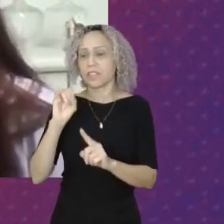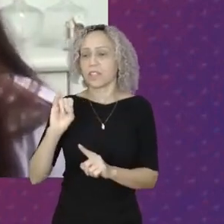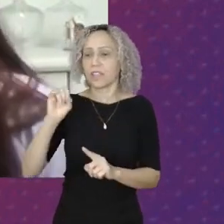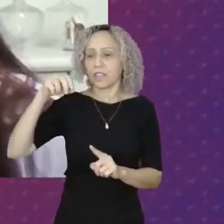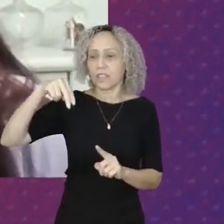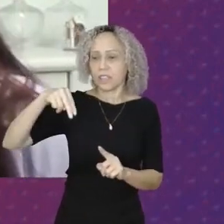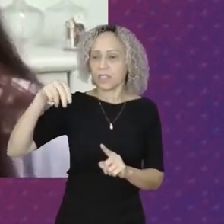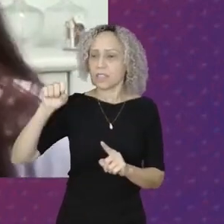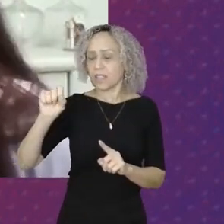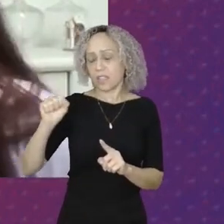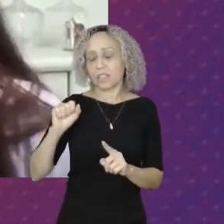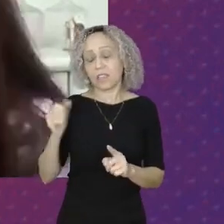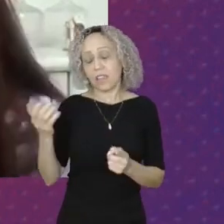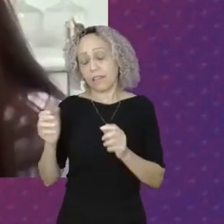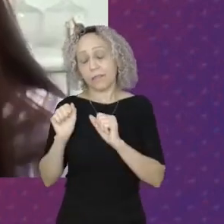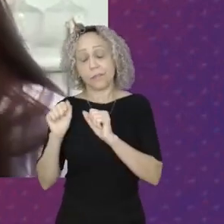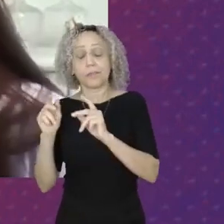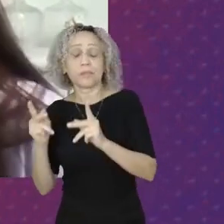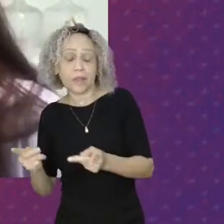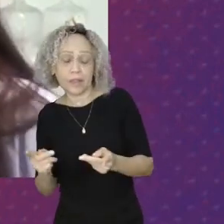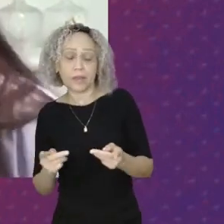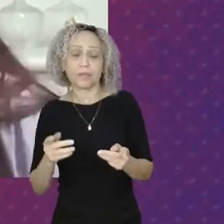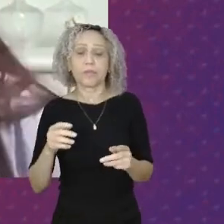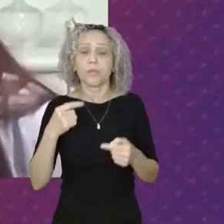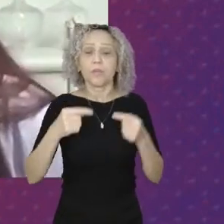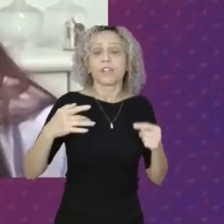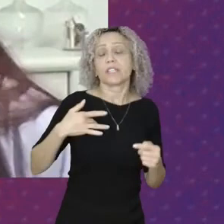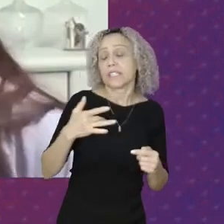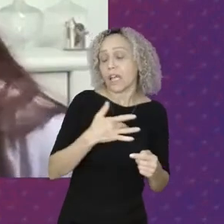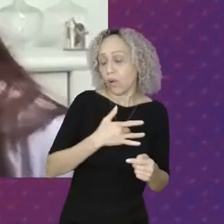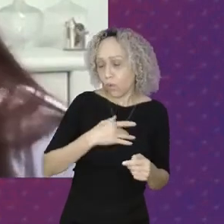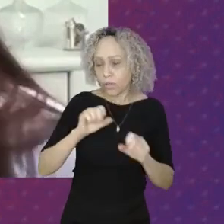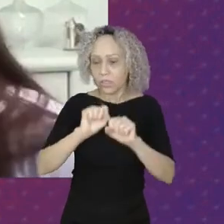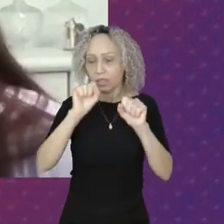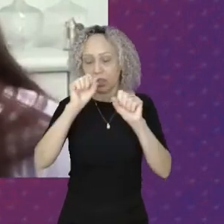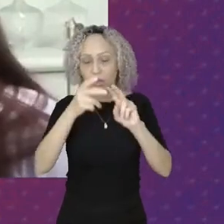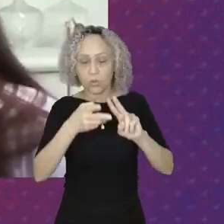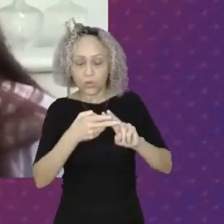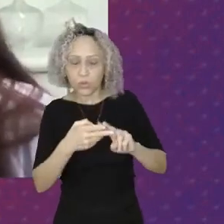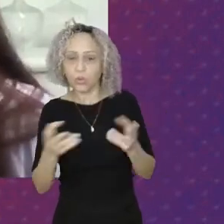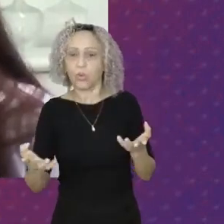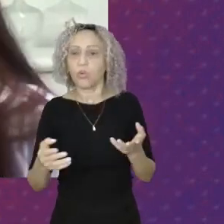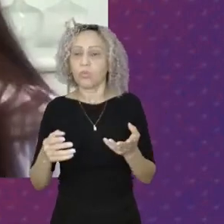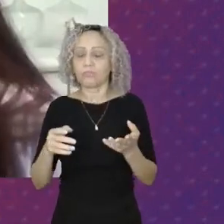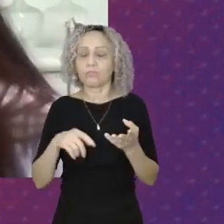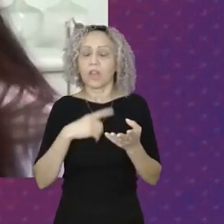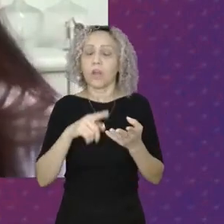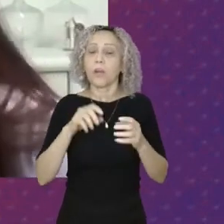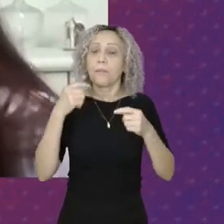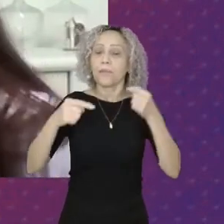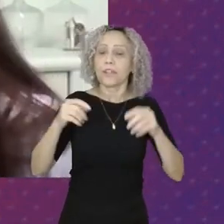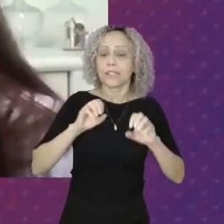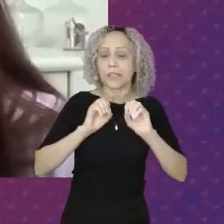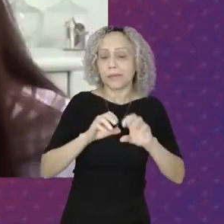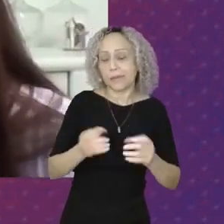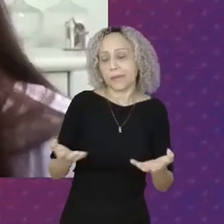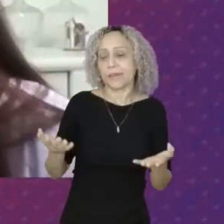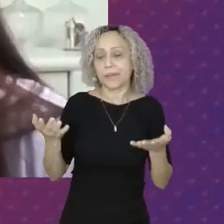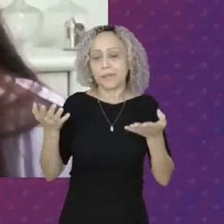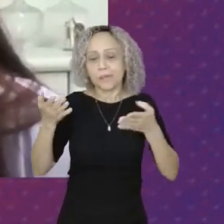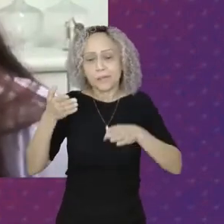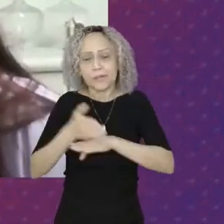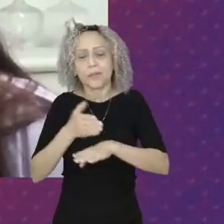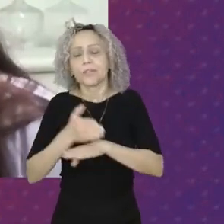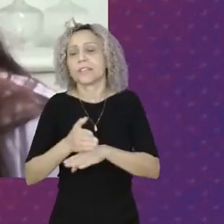Como é a política De saúde O sistema único De saúde Como é a política De educação O acesso aos meios De tecnologia